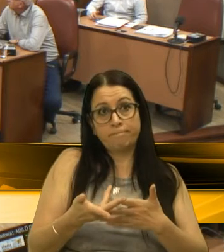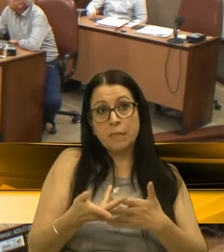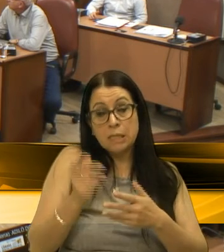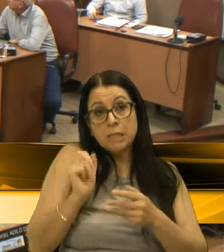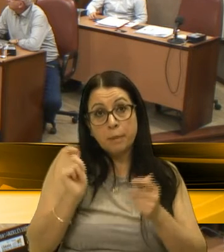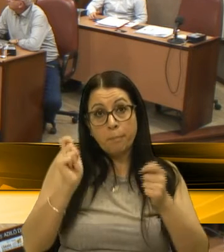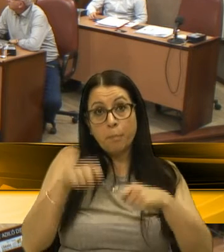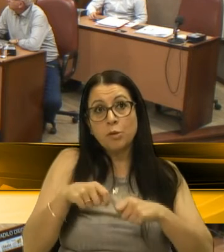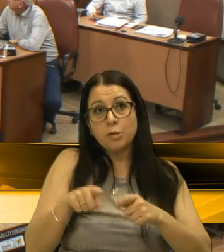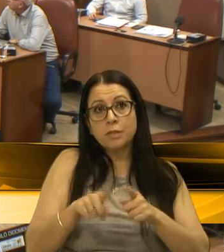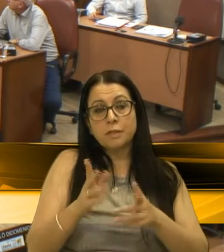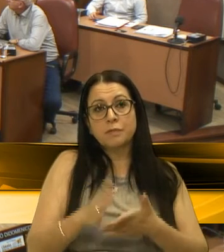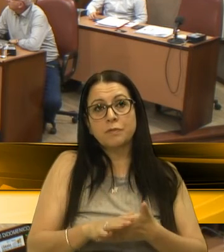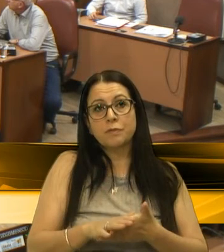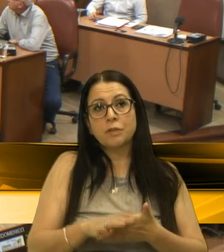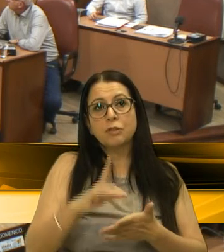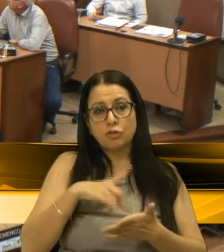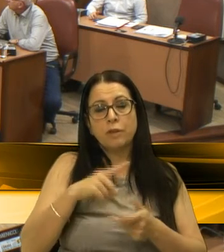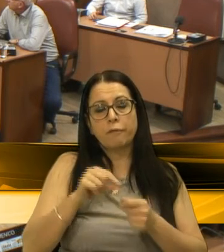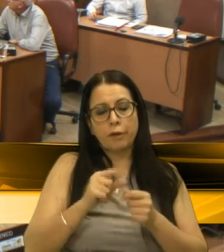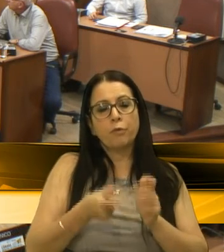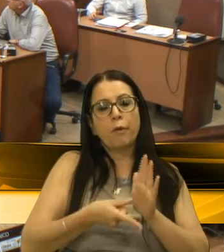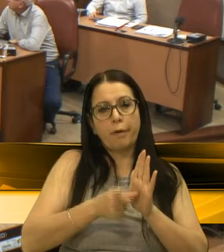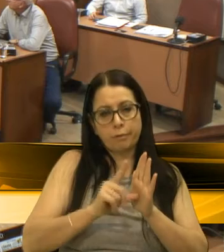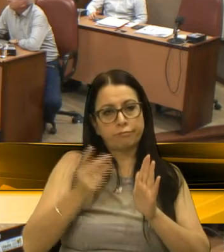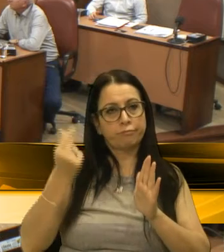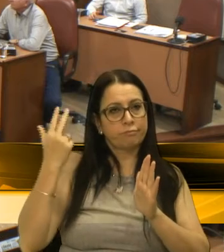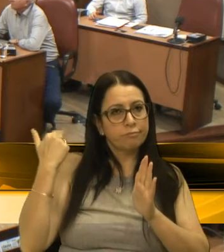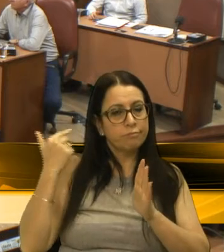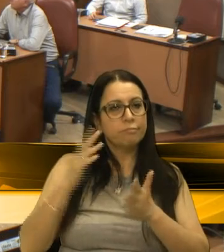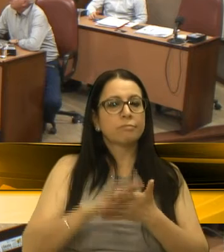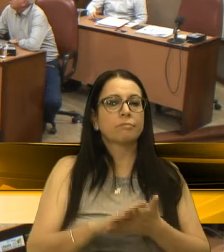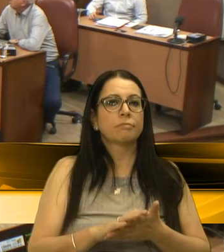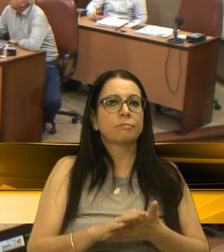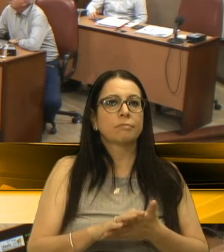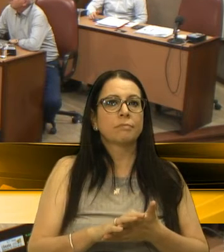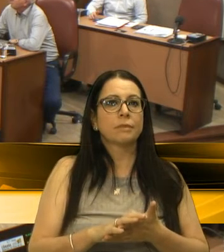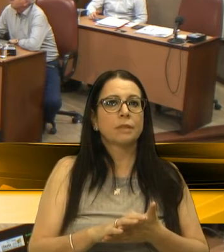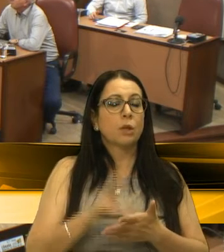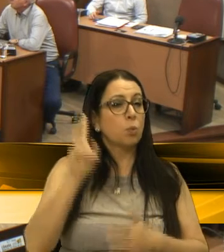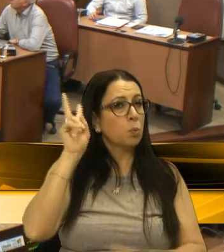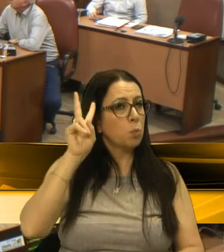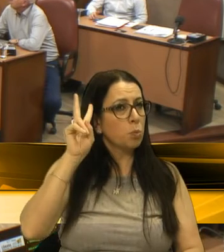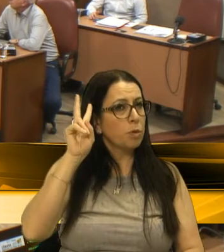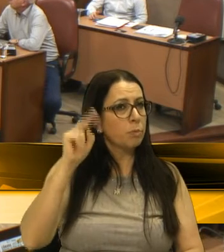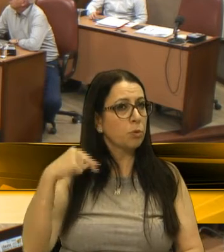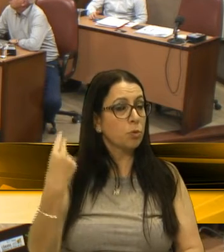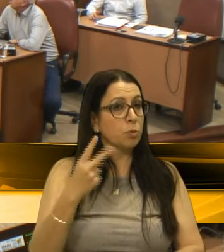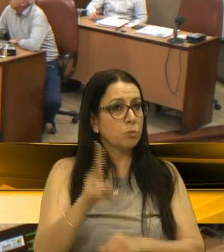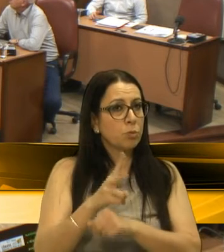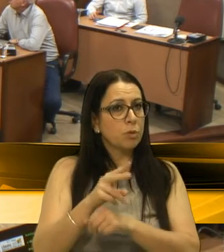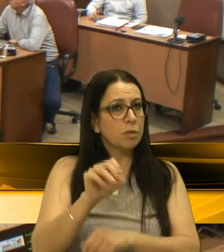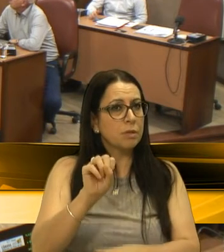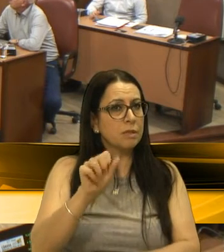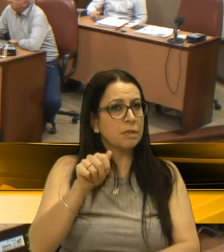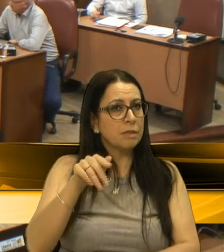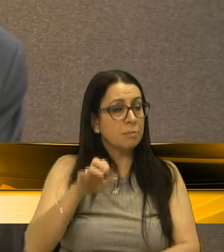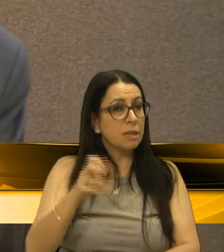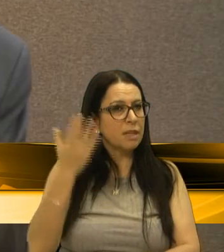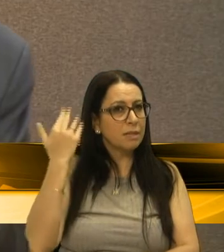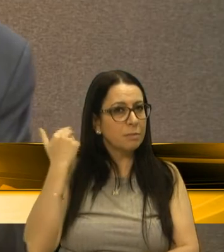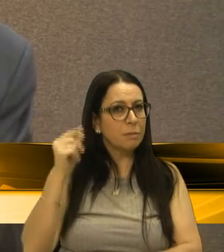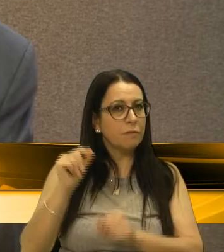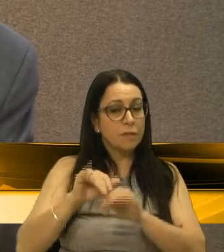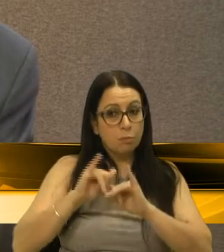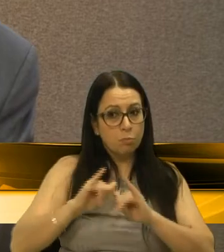possível, já teria sido feito em alguma época e tal. Eu me recordo que nós procuramos o SAMAI na época, inclusive, para